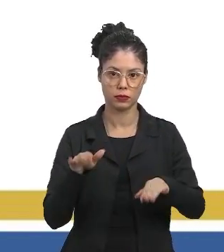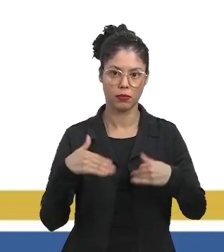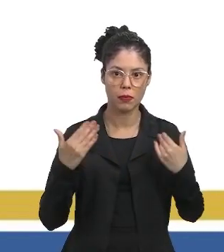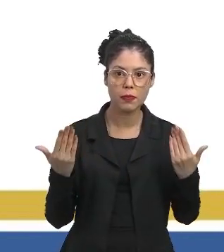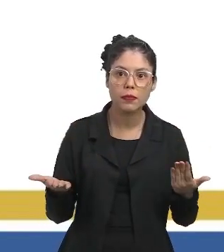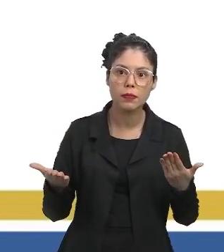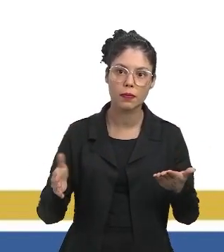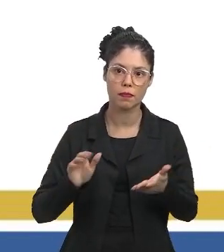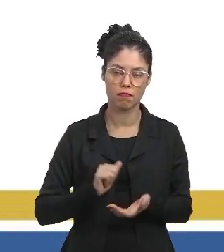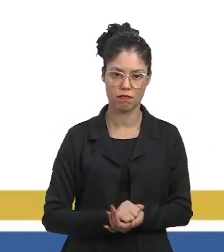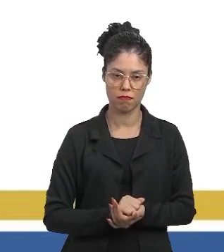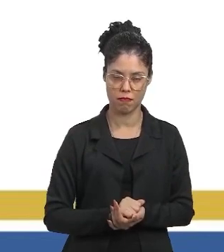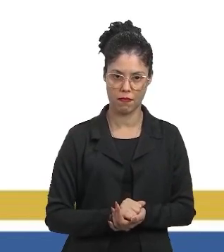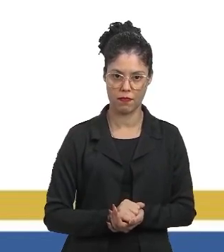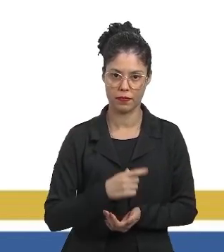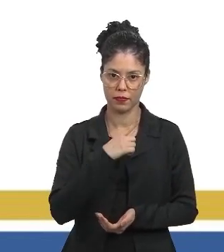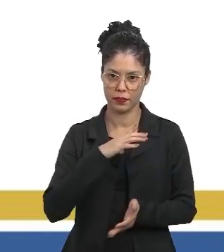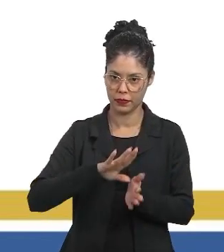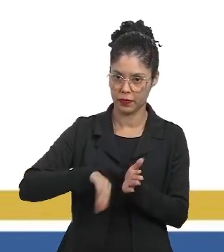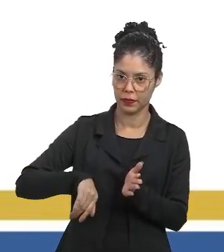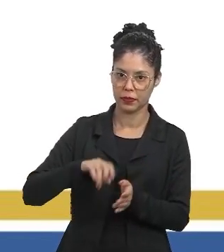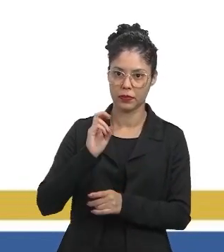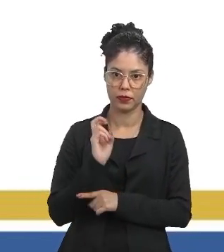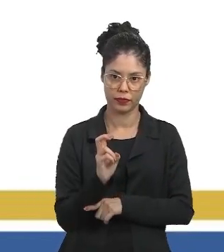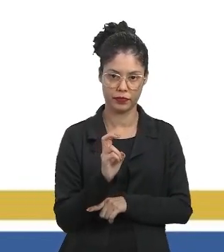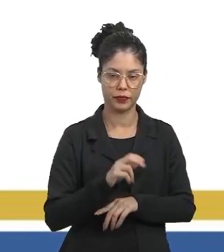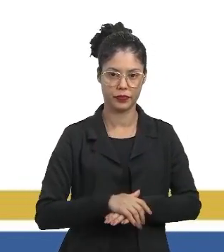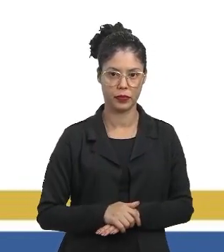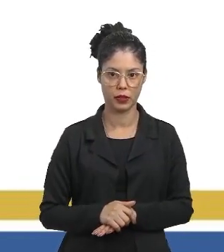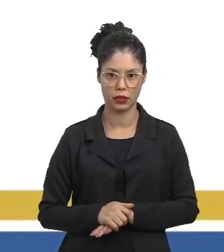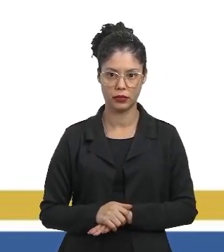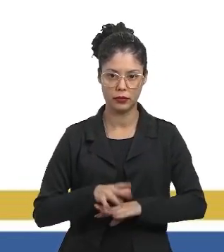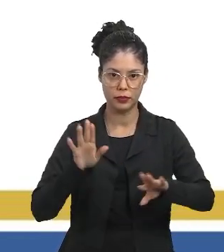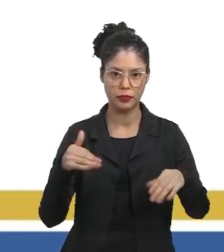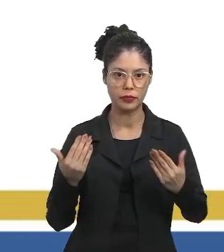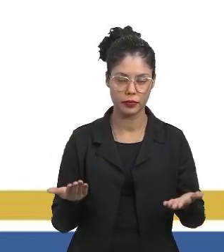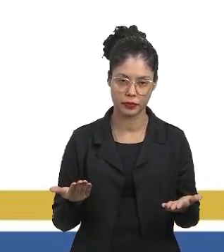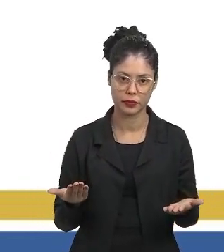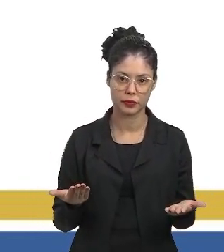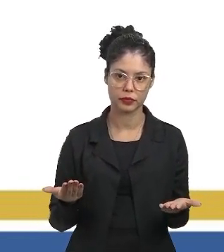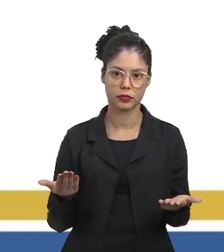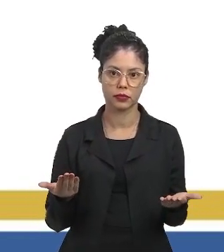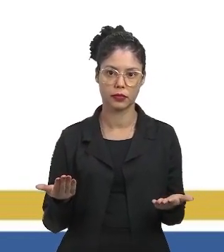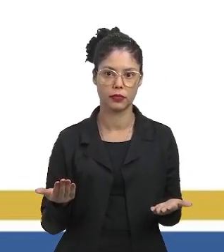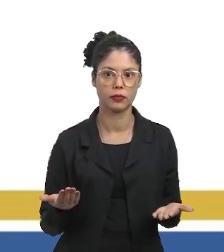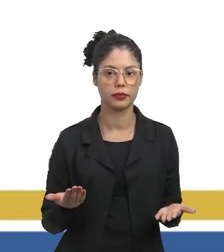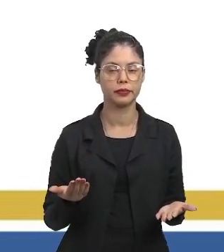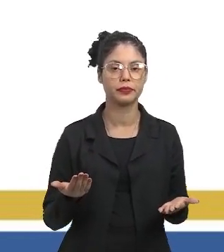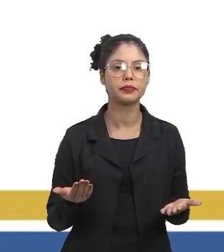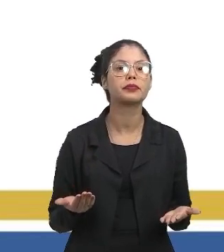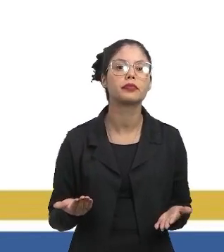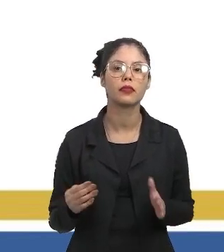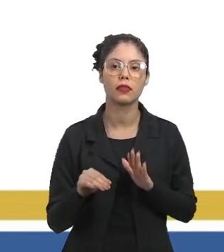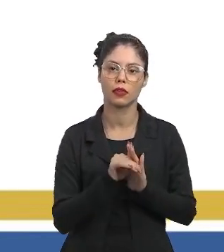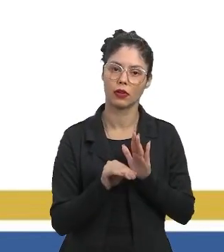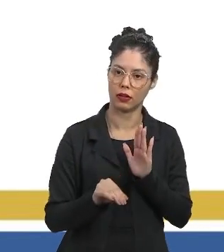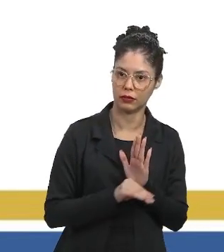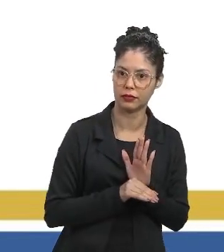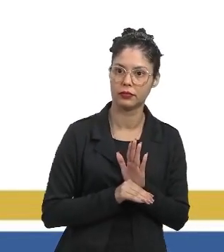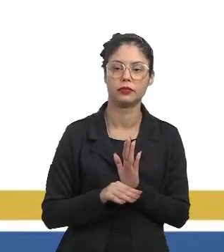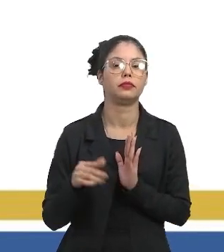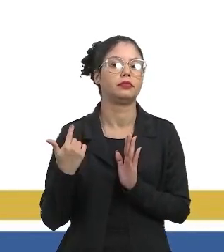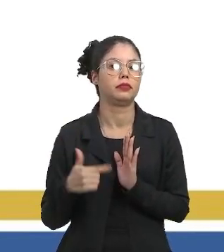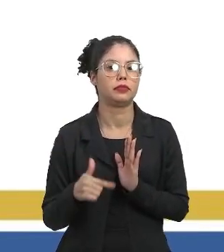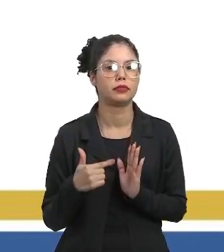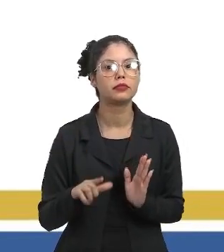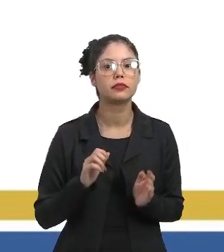seria, se eu tirar esse 5 aqui, qual seria a etapa que não ia